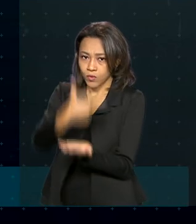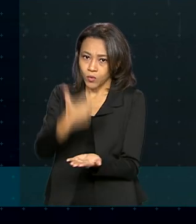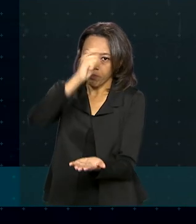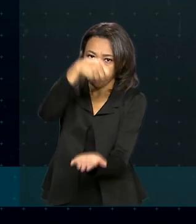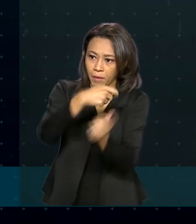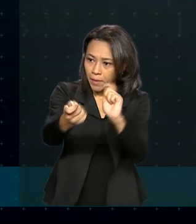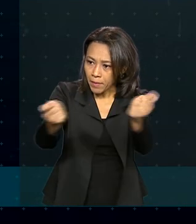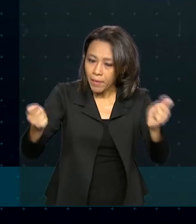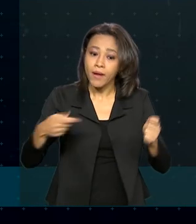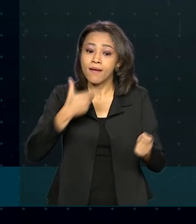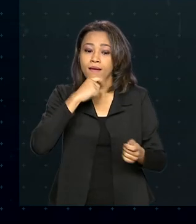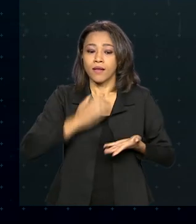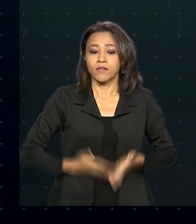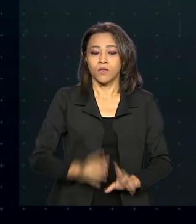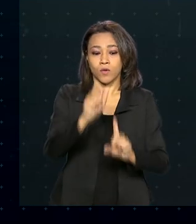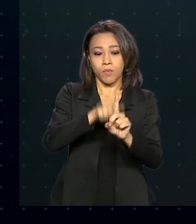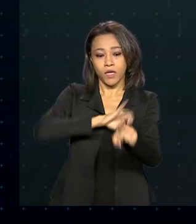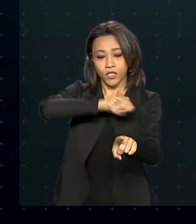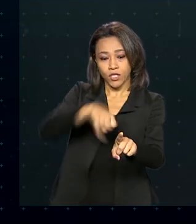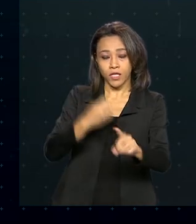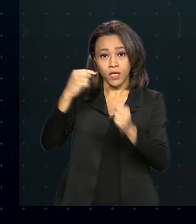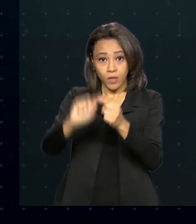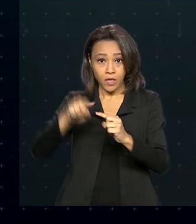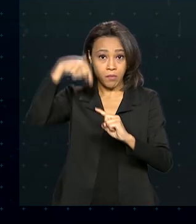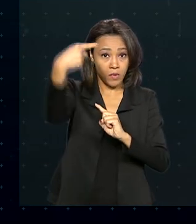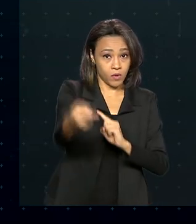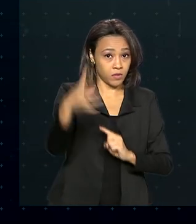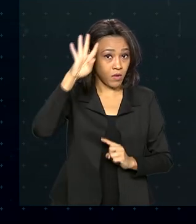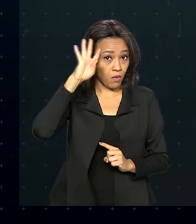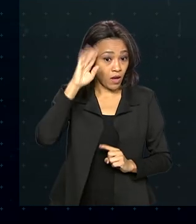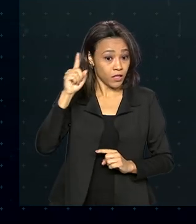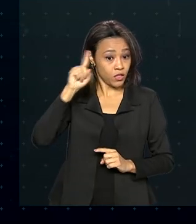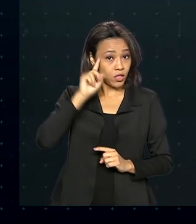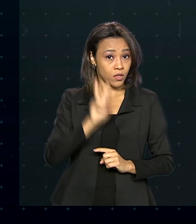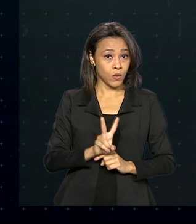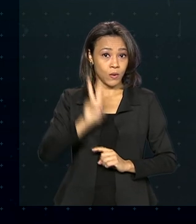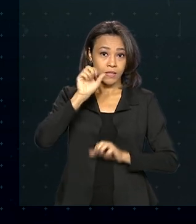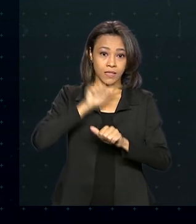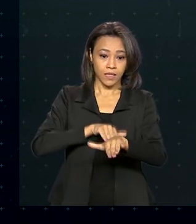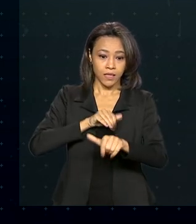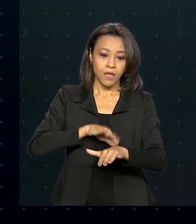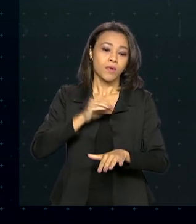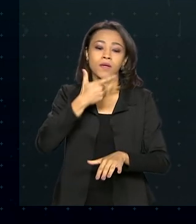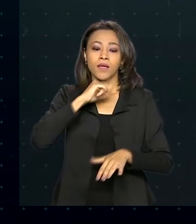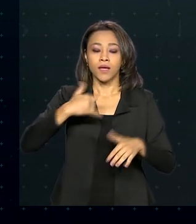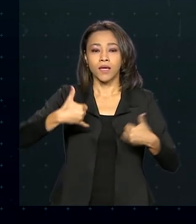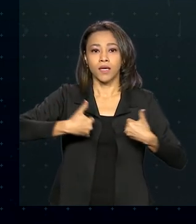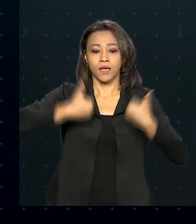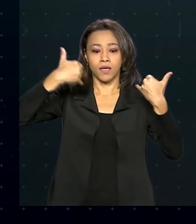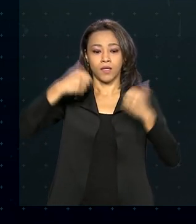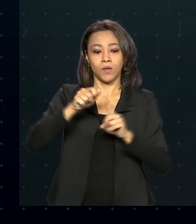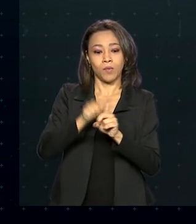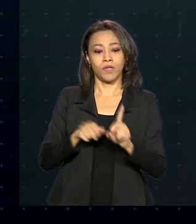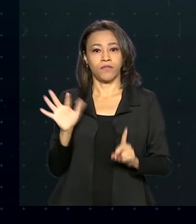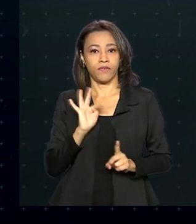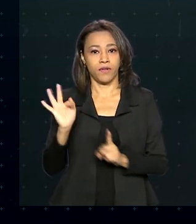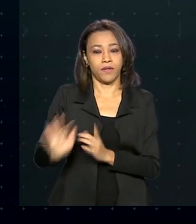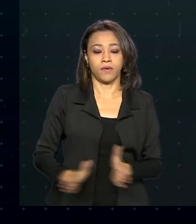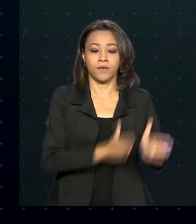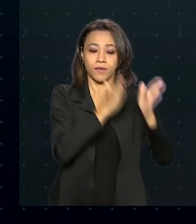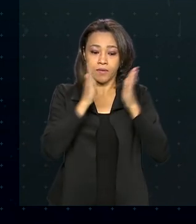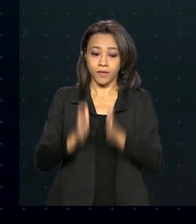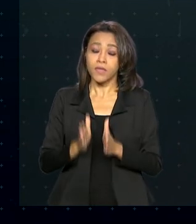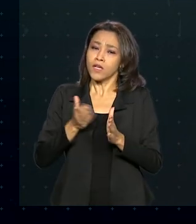recebem os nascidos em janeiro. Na próxima quarta, dia 2 de setembro, quem faz aniversário em fevereiro. O